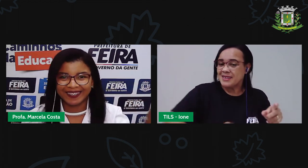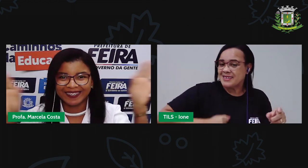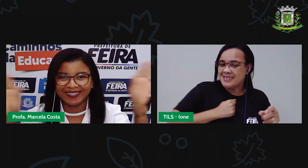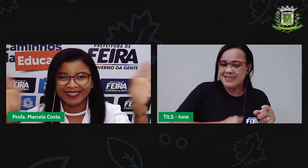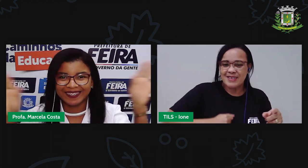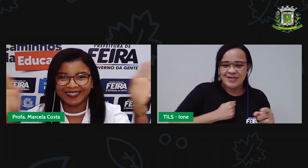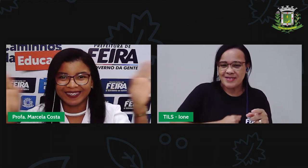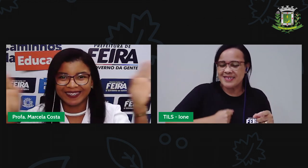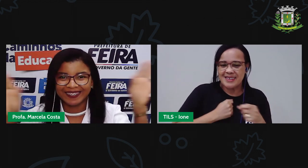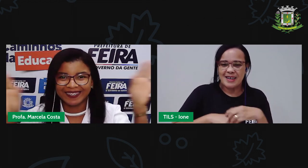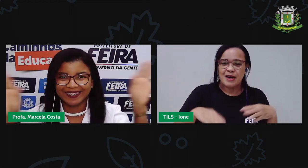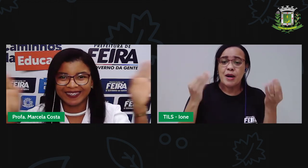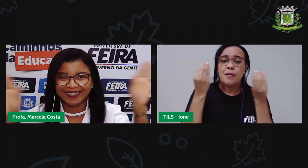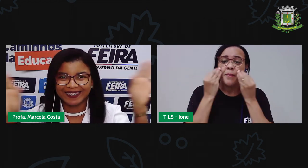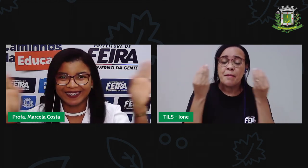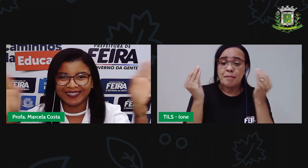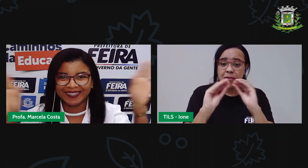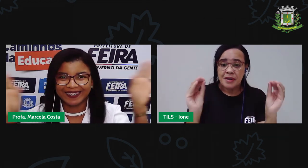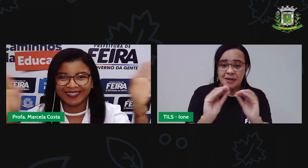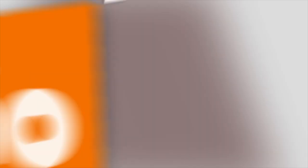coração. Tchau!